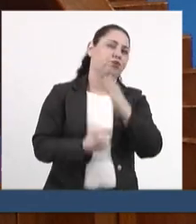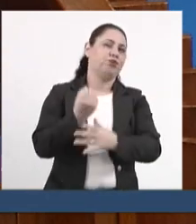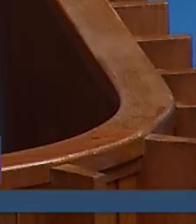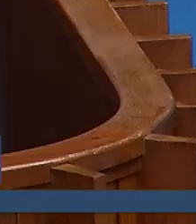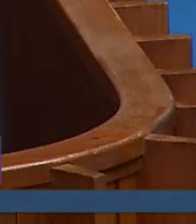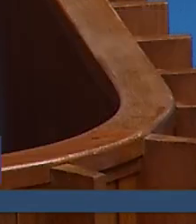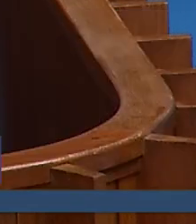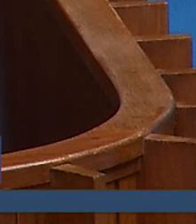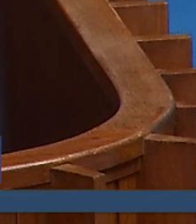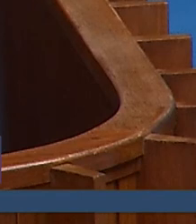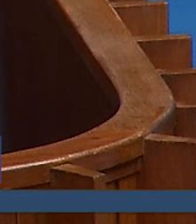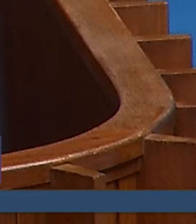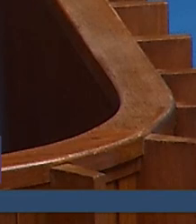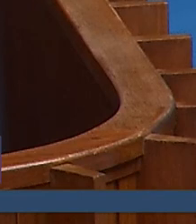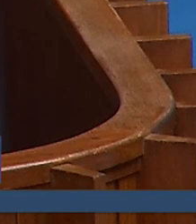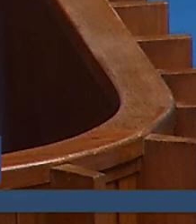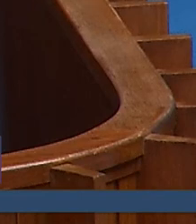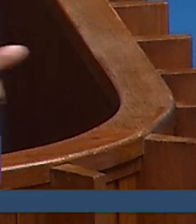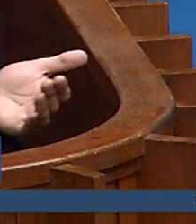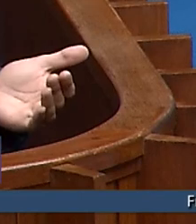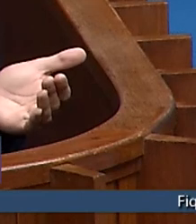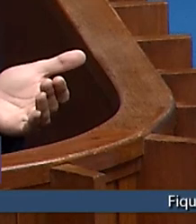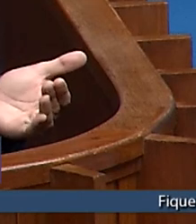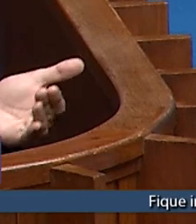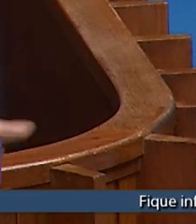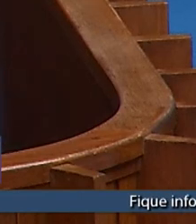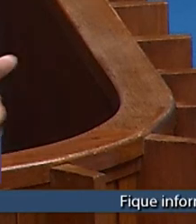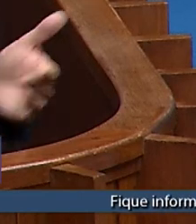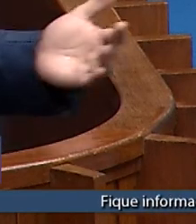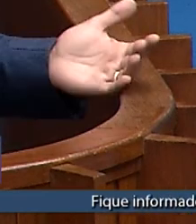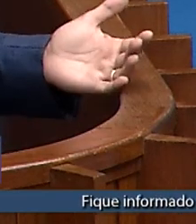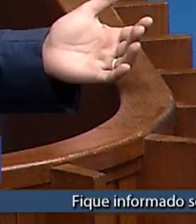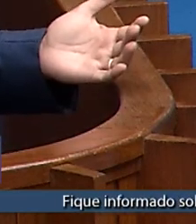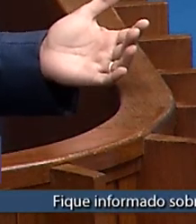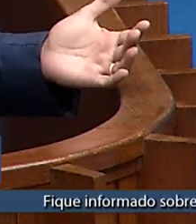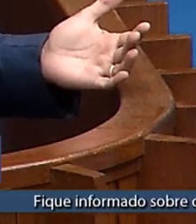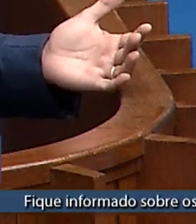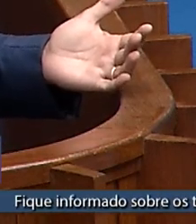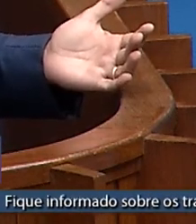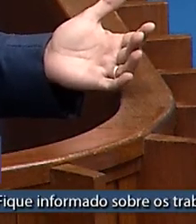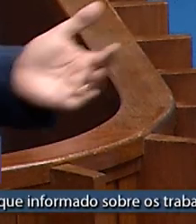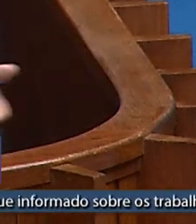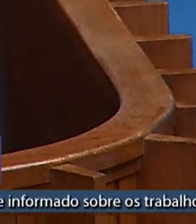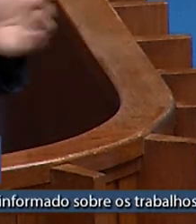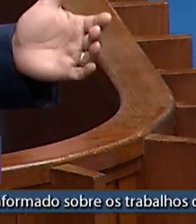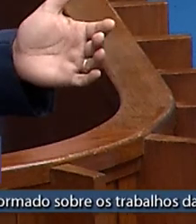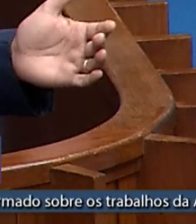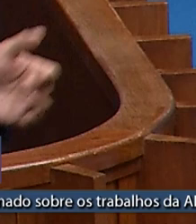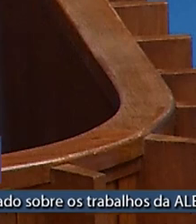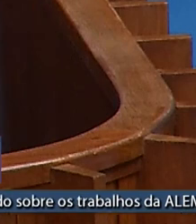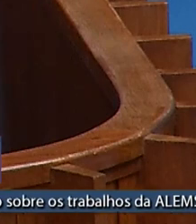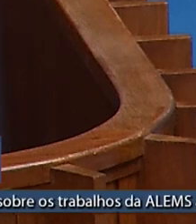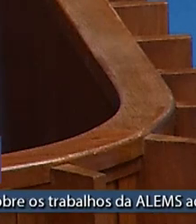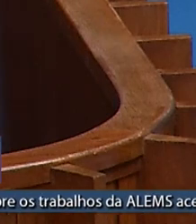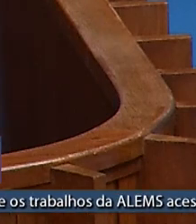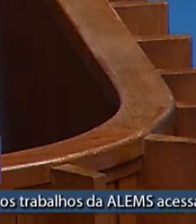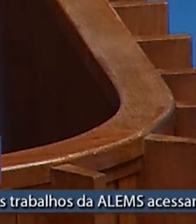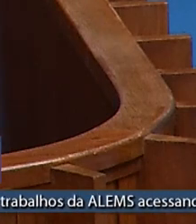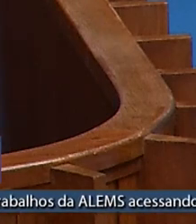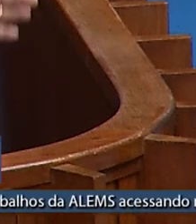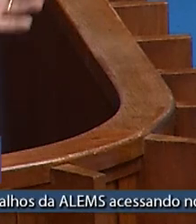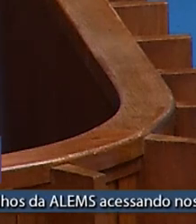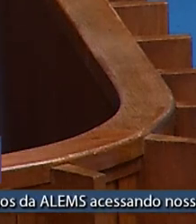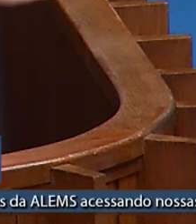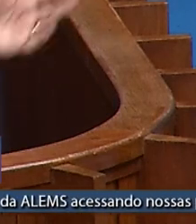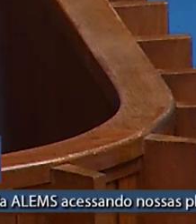de novo. Não é que nós temos que extinguir o ICMS, nós temos que reformar o ICMS. O problema não é o ICMS, o problema é nós temos hoje